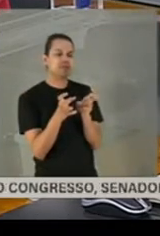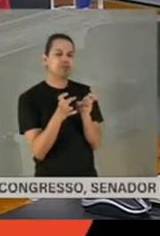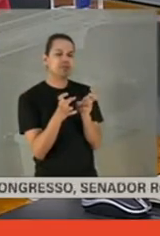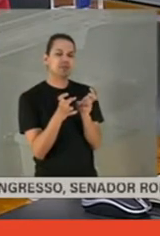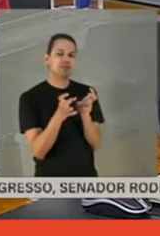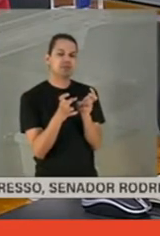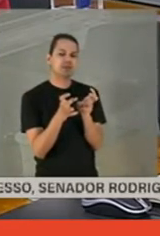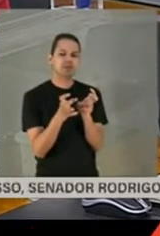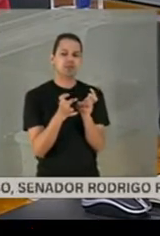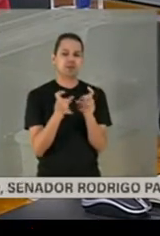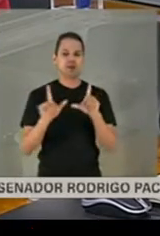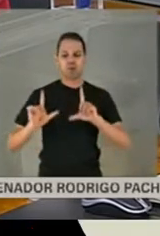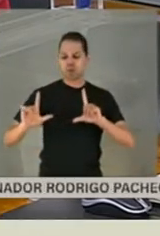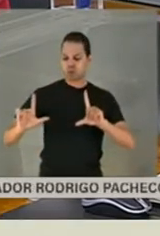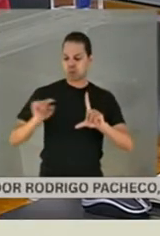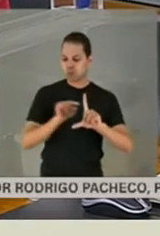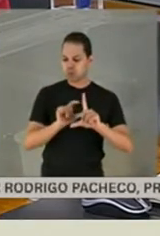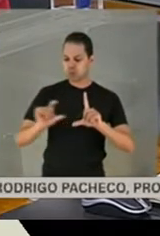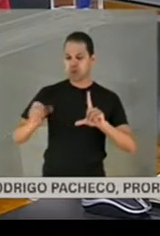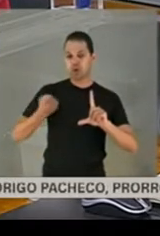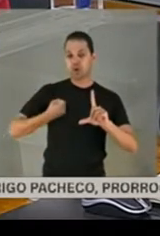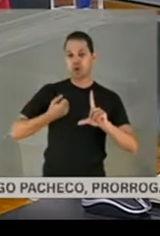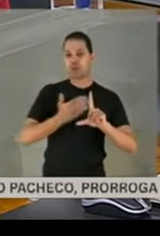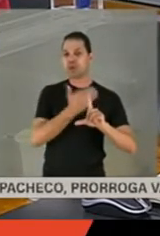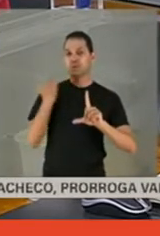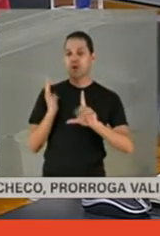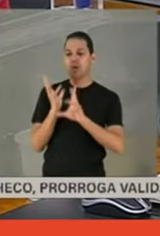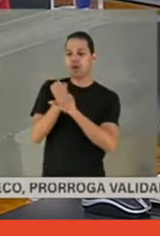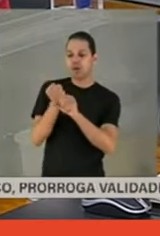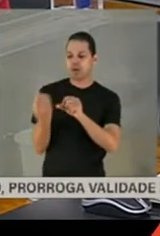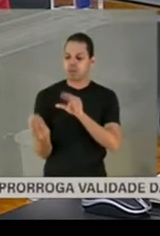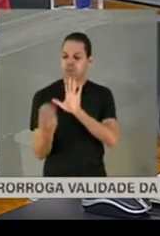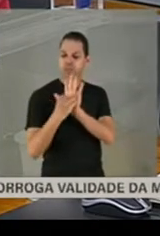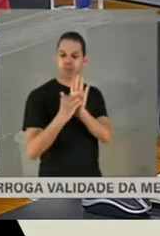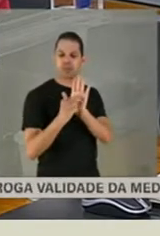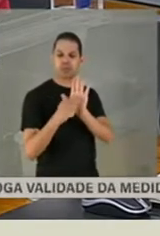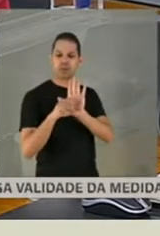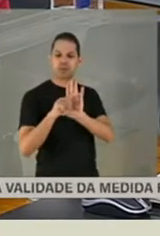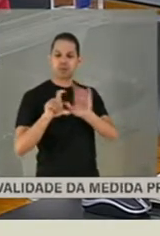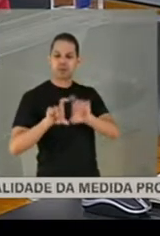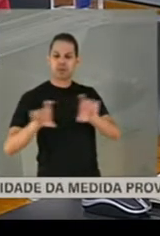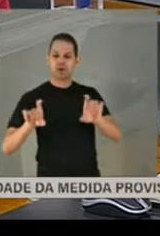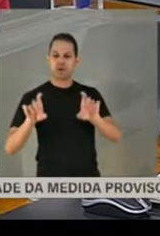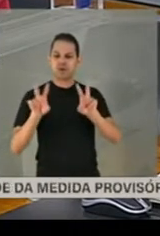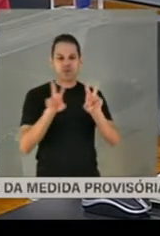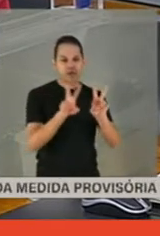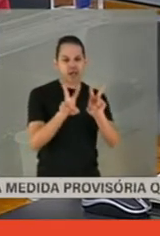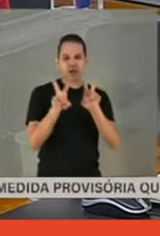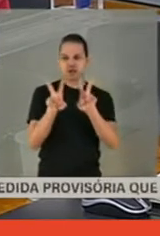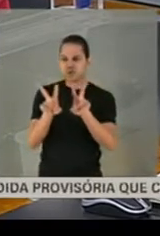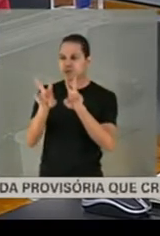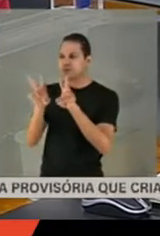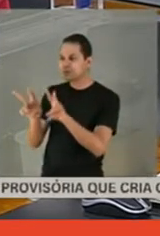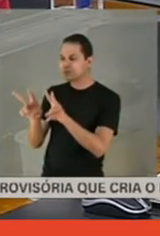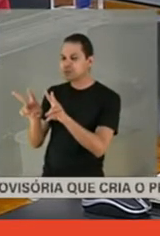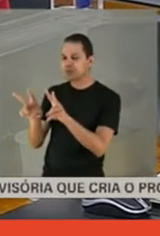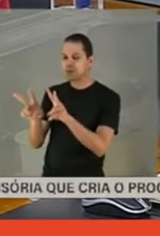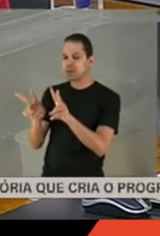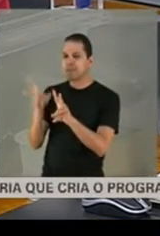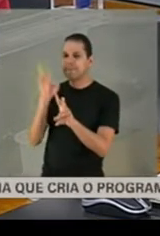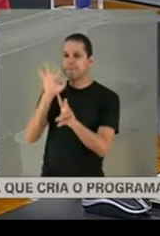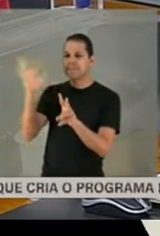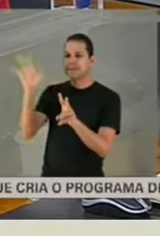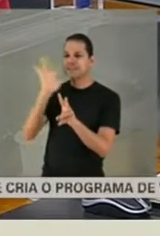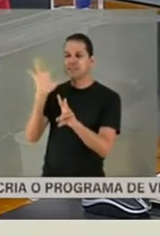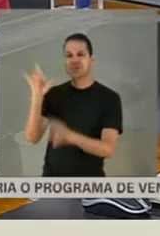placas com o número de mortos dessa CPI. e vejo como nós vamos ter